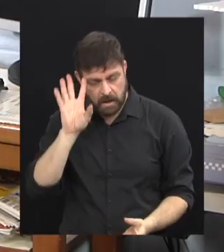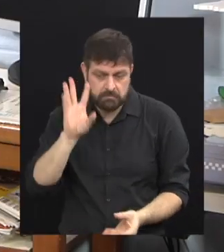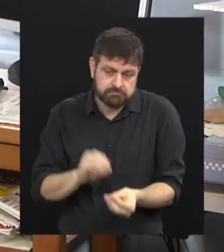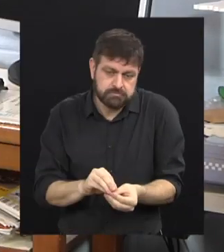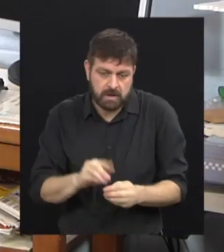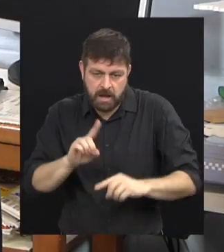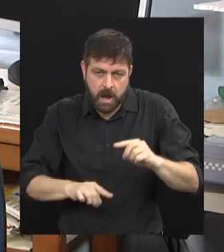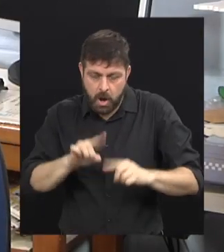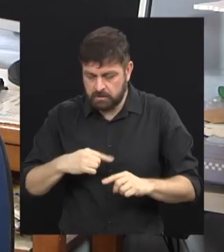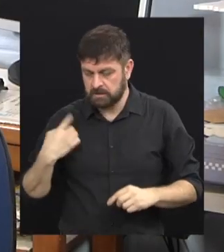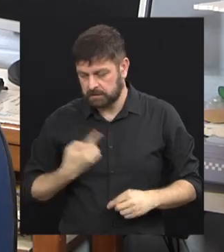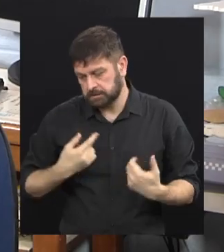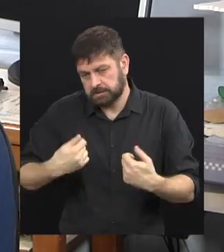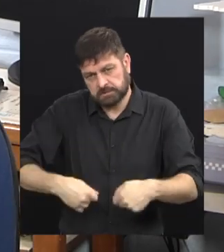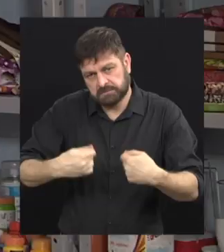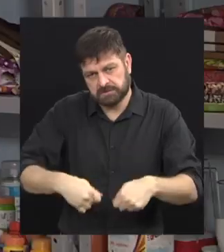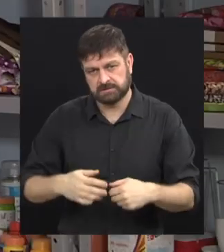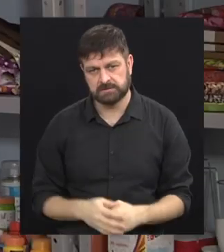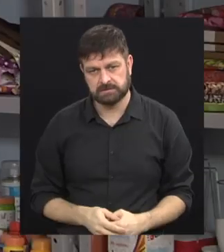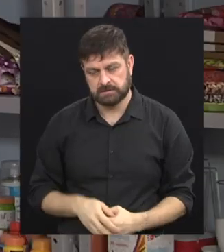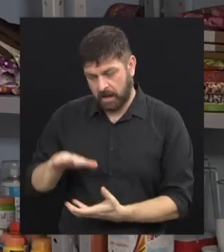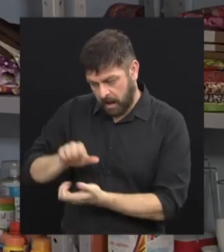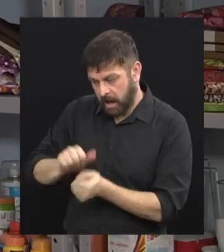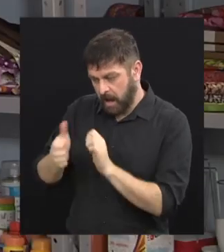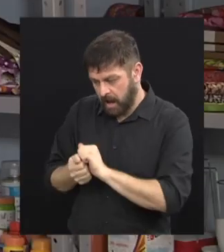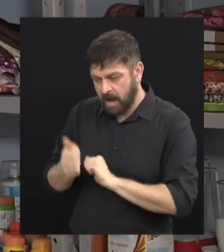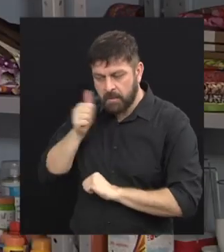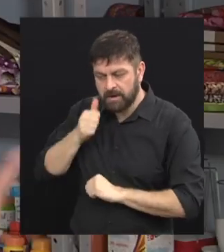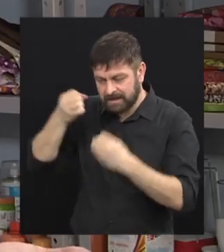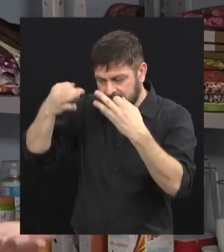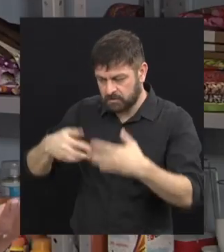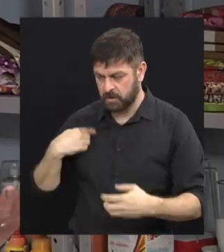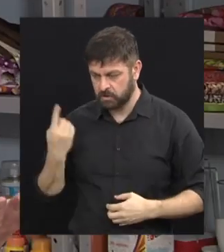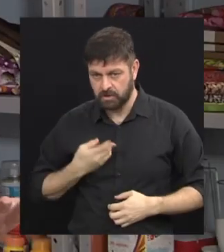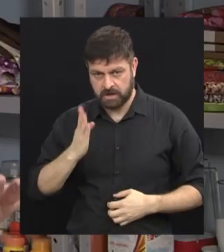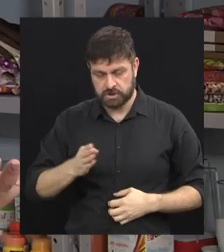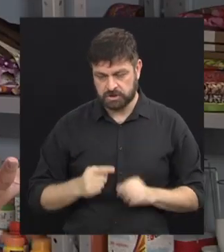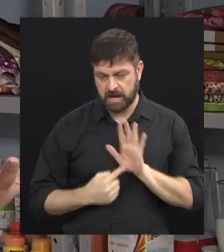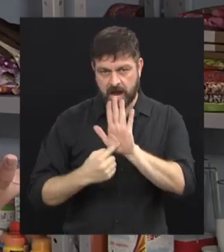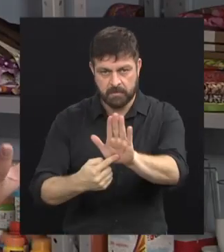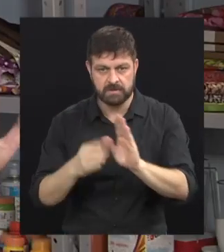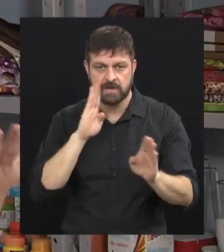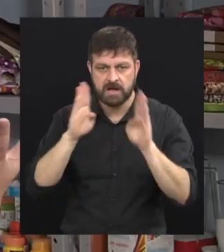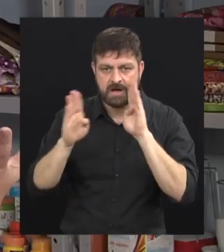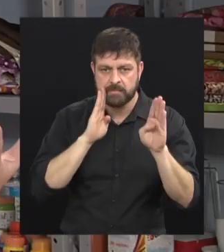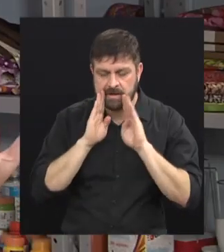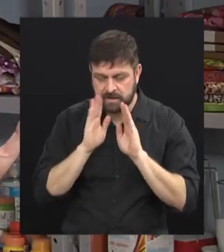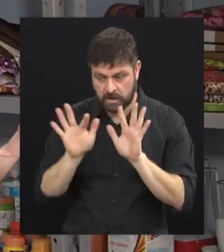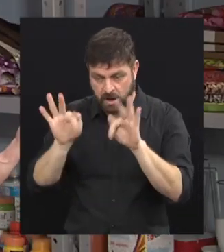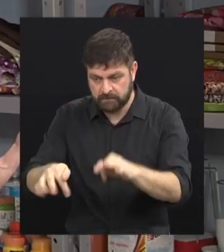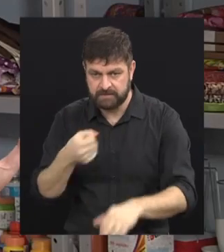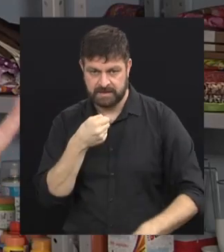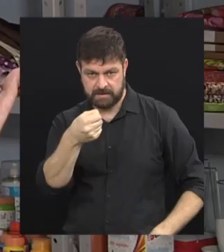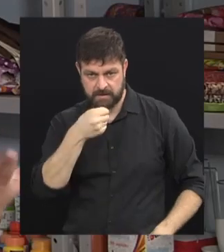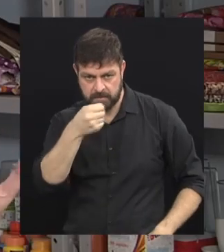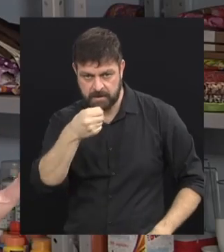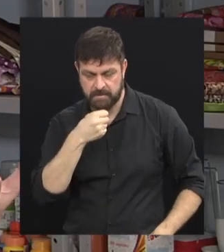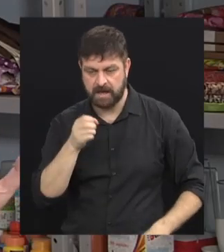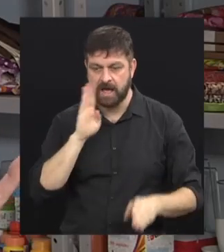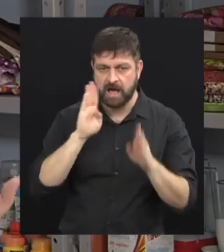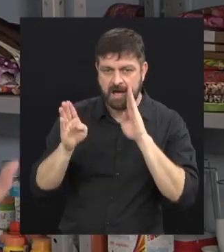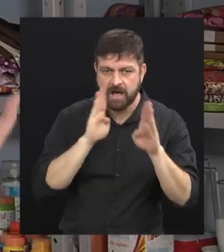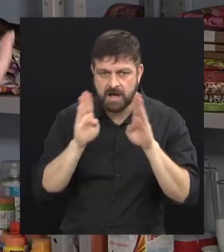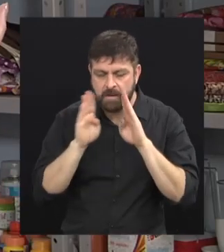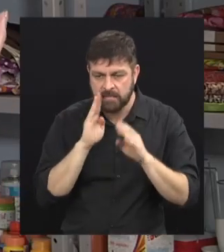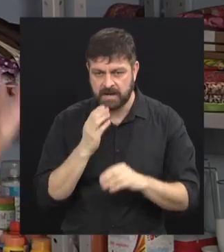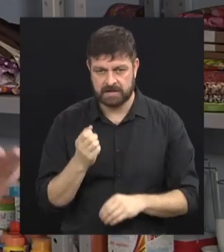esse tipo de coisa que nós necessitamos. É, a Morgana falou aí pra gente de uma página, a gente já tinha anunciado no final da primeira conversa a página da Associação Em